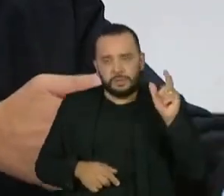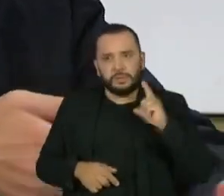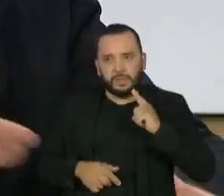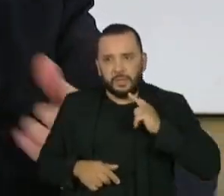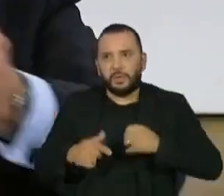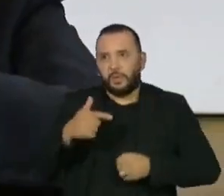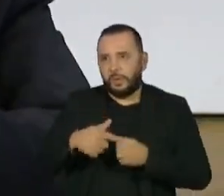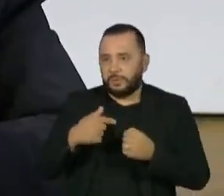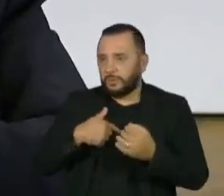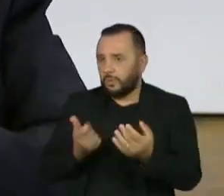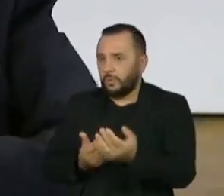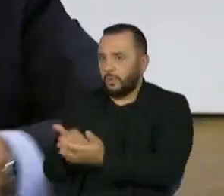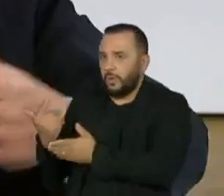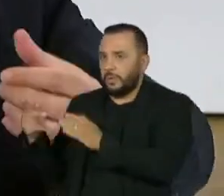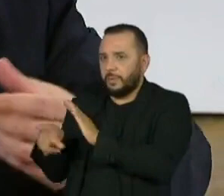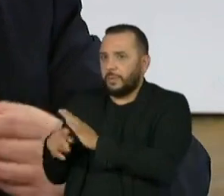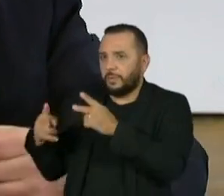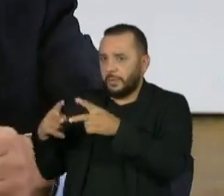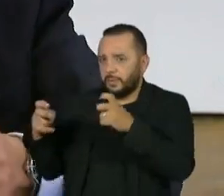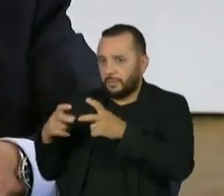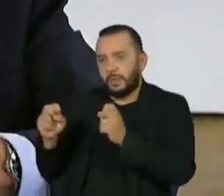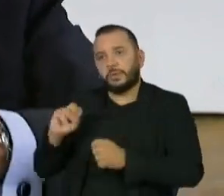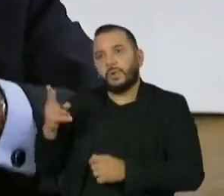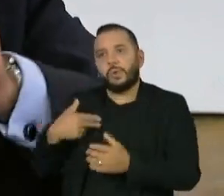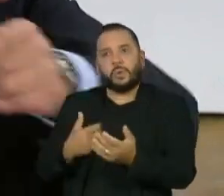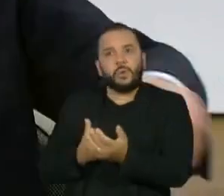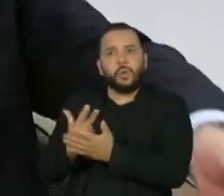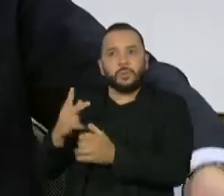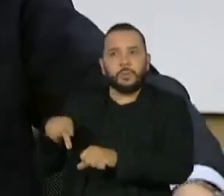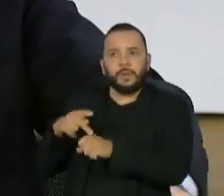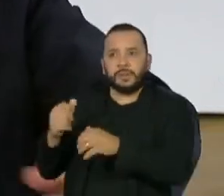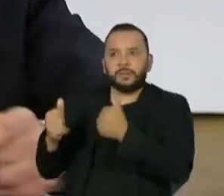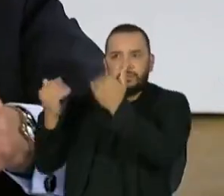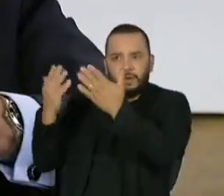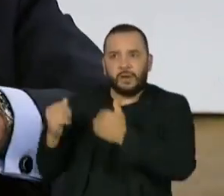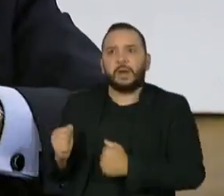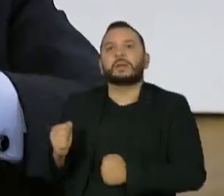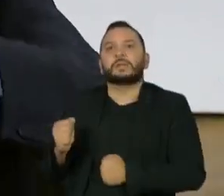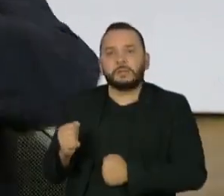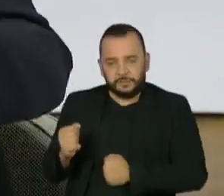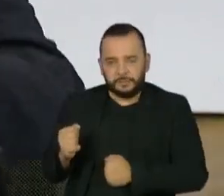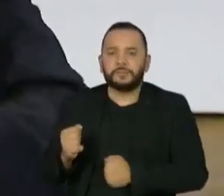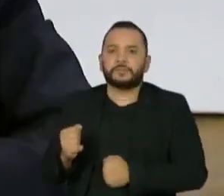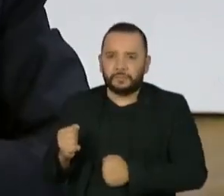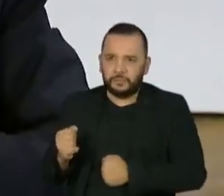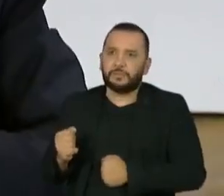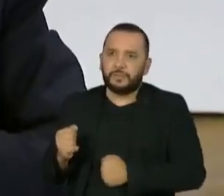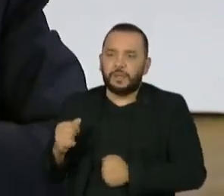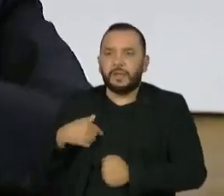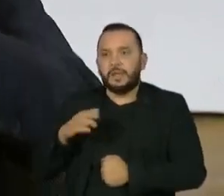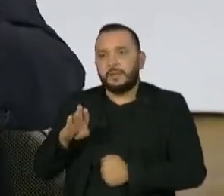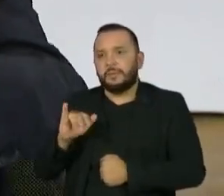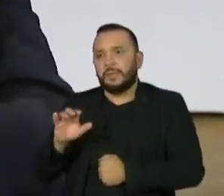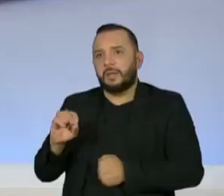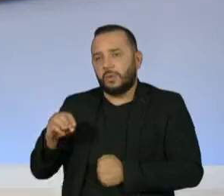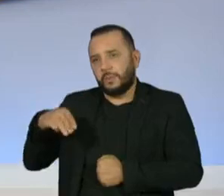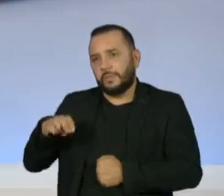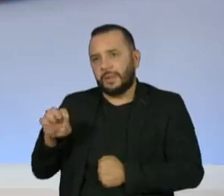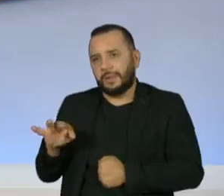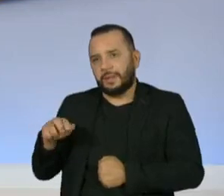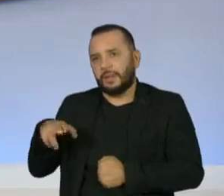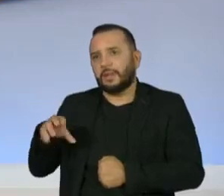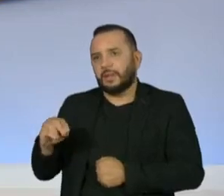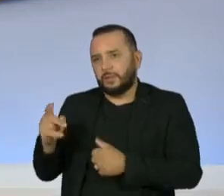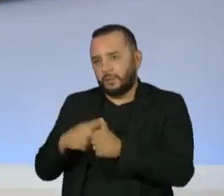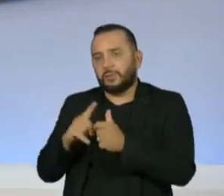compra o da Petrobras ou ela importa. No biometano, nós vamos estar comprando de um fornecedor. No diesel verde, de um